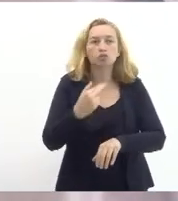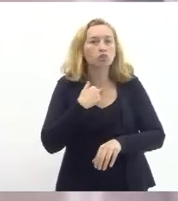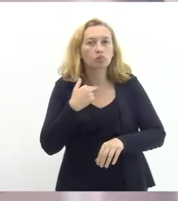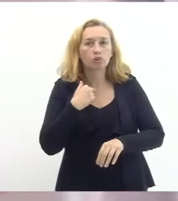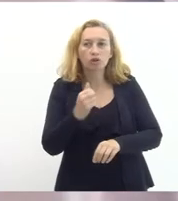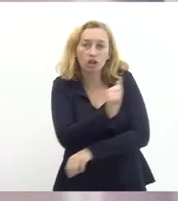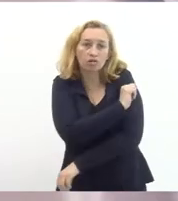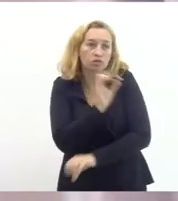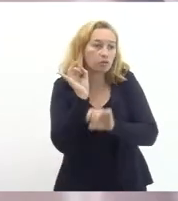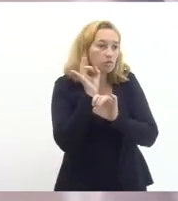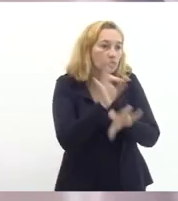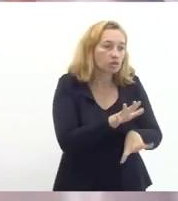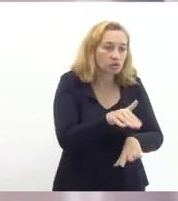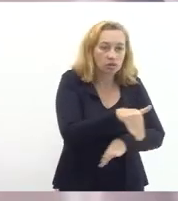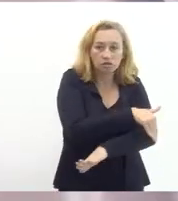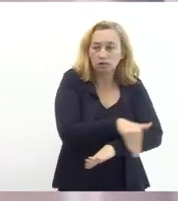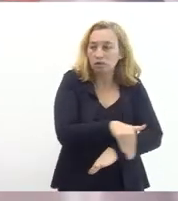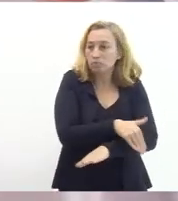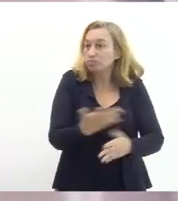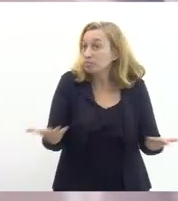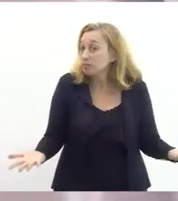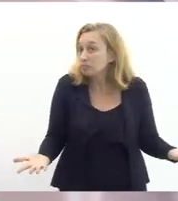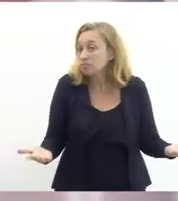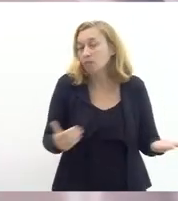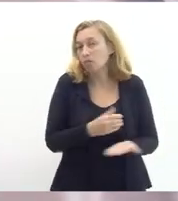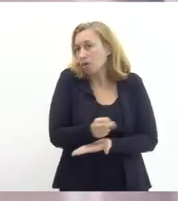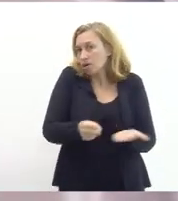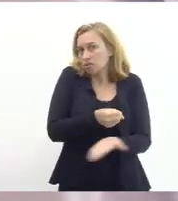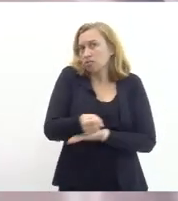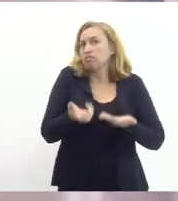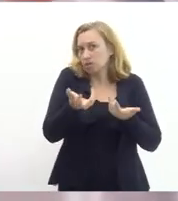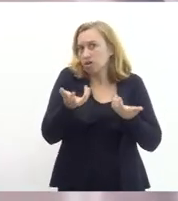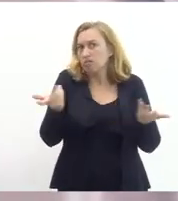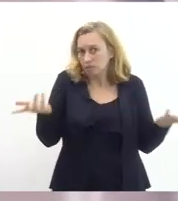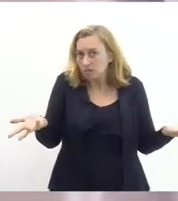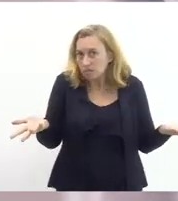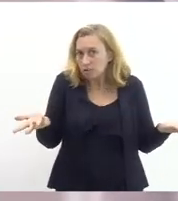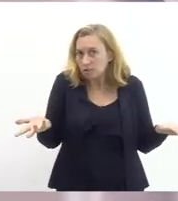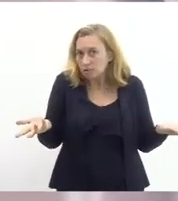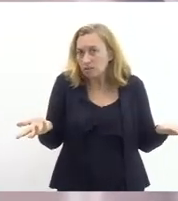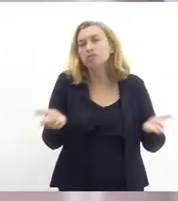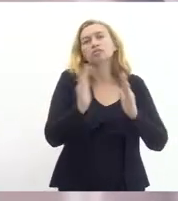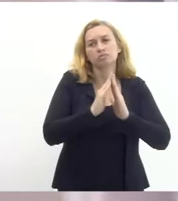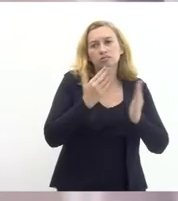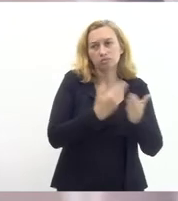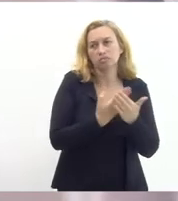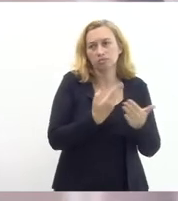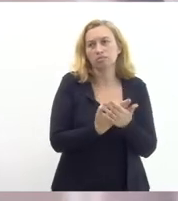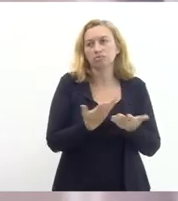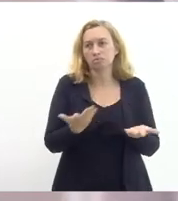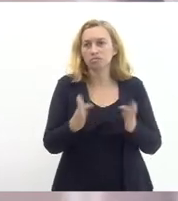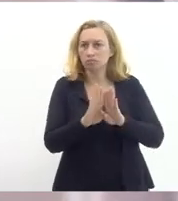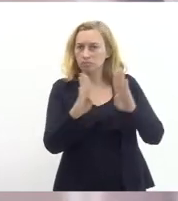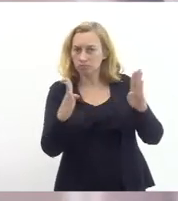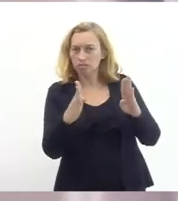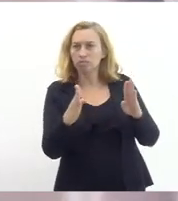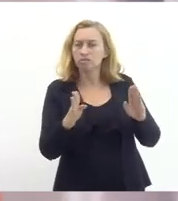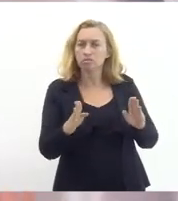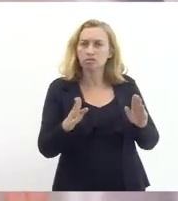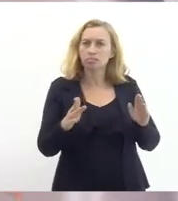porque não tem inspetor é o básico o que a gente quer é o básico é que as escolas funcionem